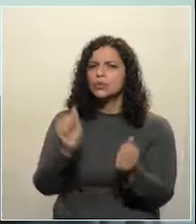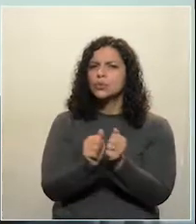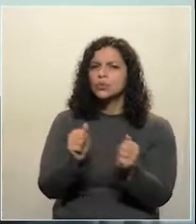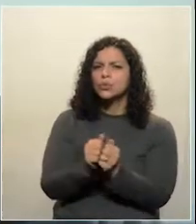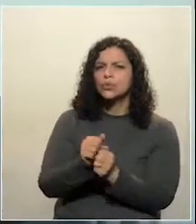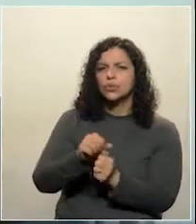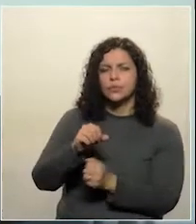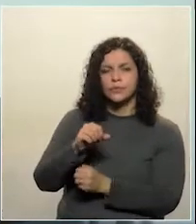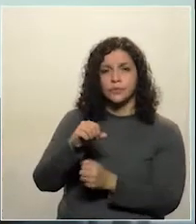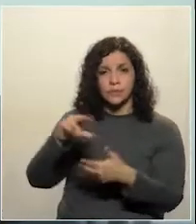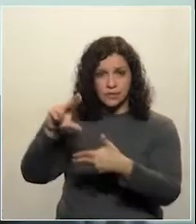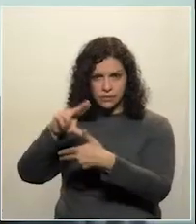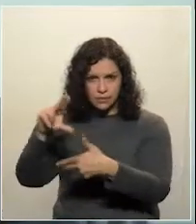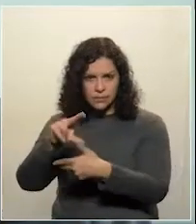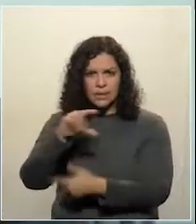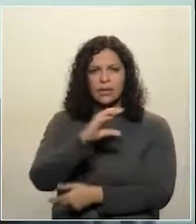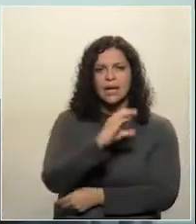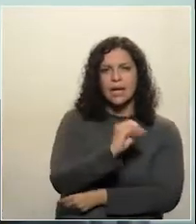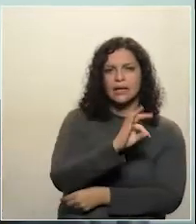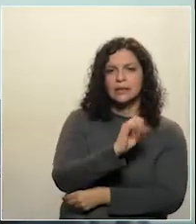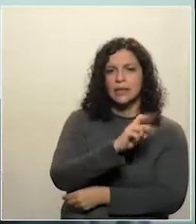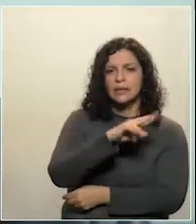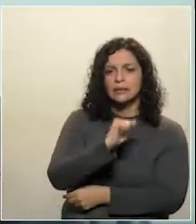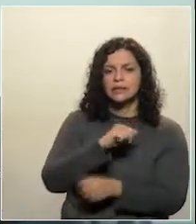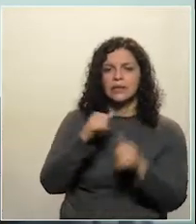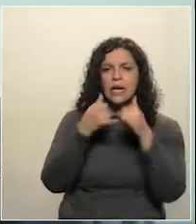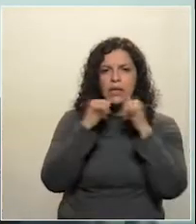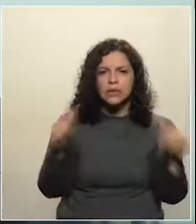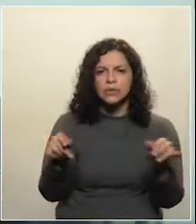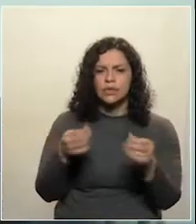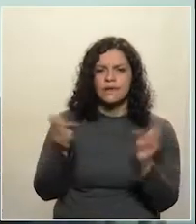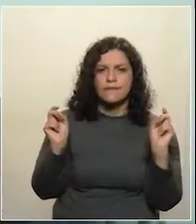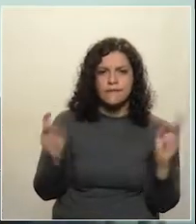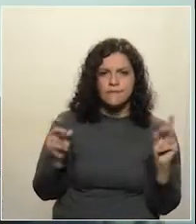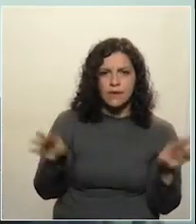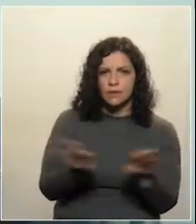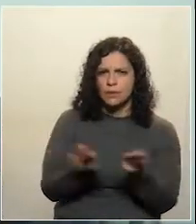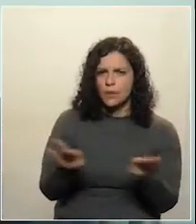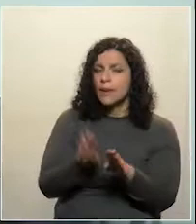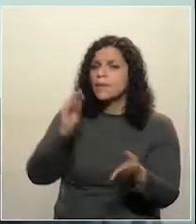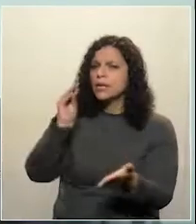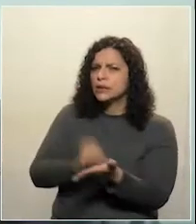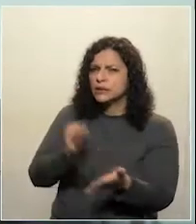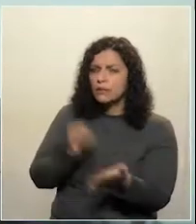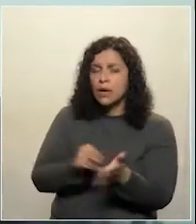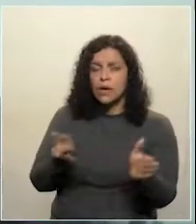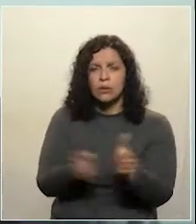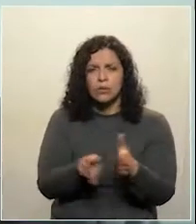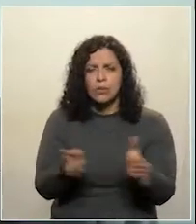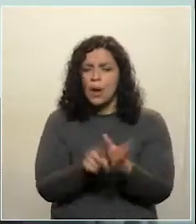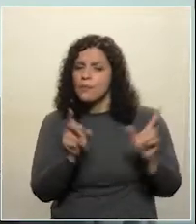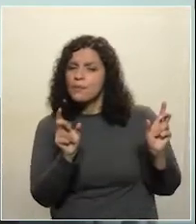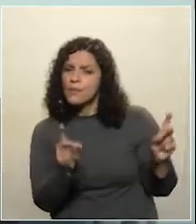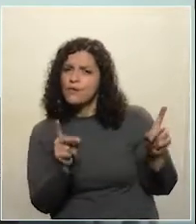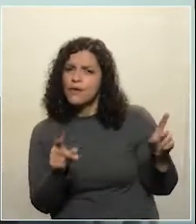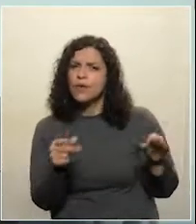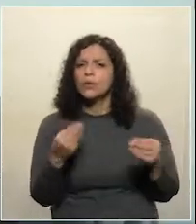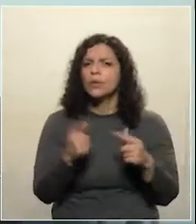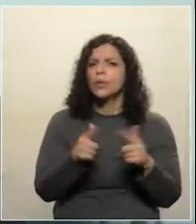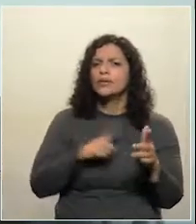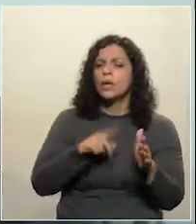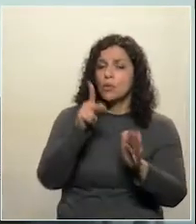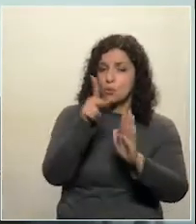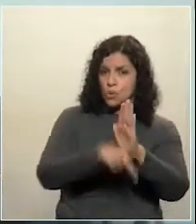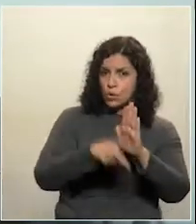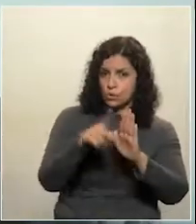bioenergia, e que hoje me parece, inclusive, que está com dificuldade para comercializar a sua energia por falta de ter um marco legal. O